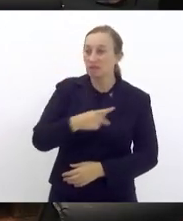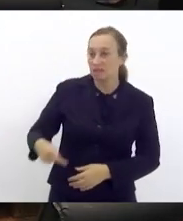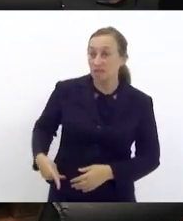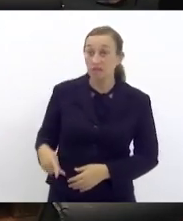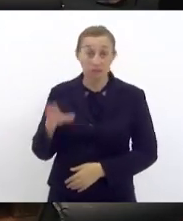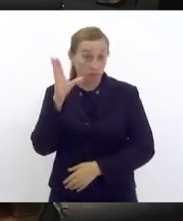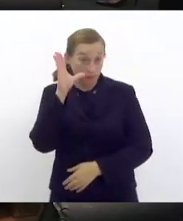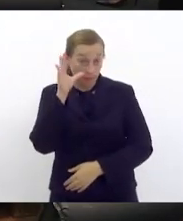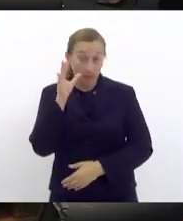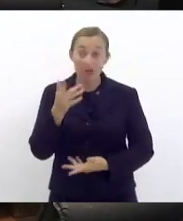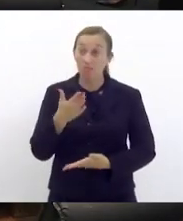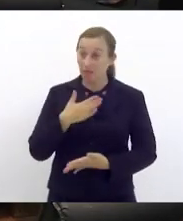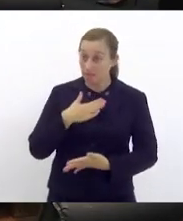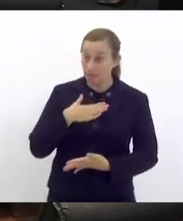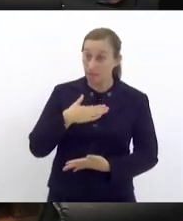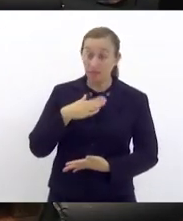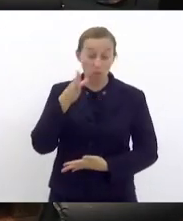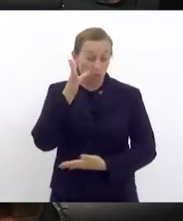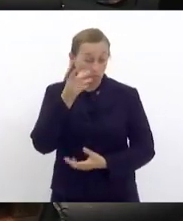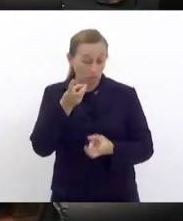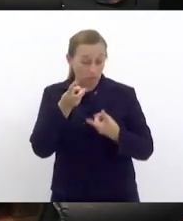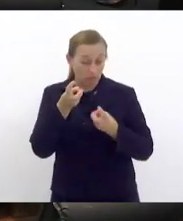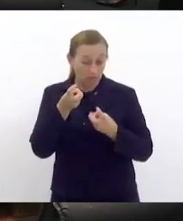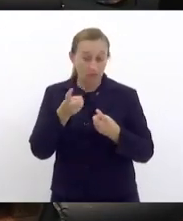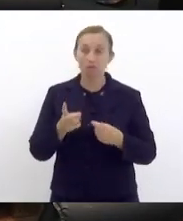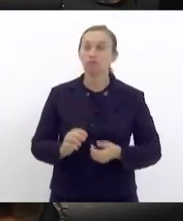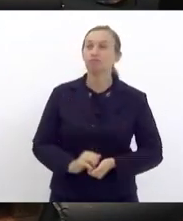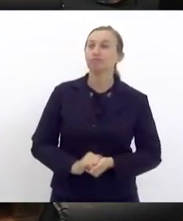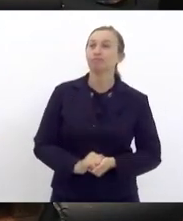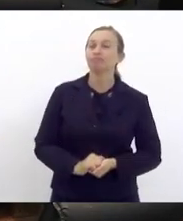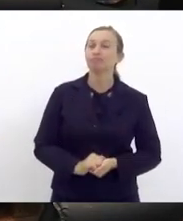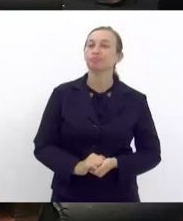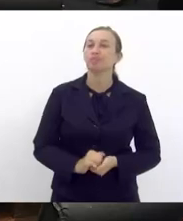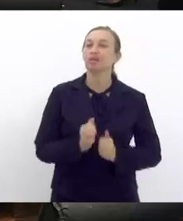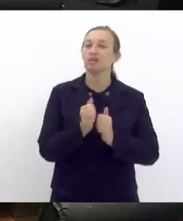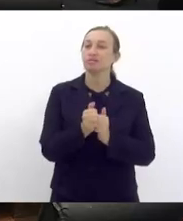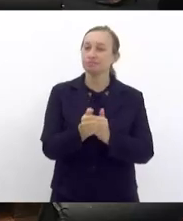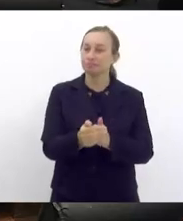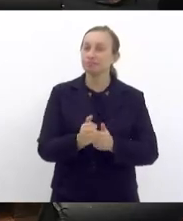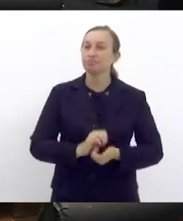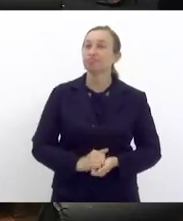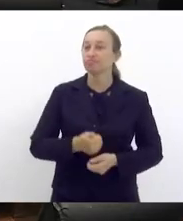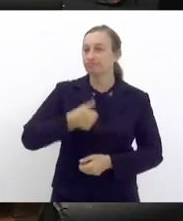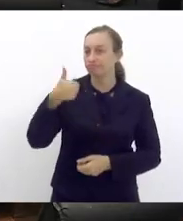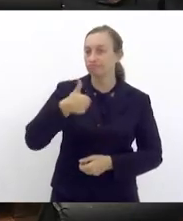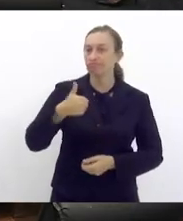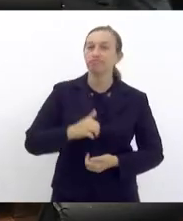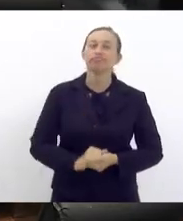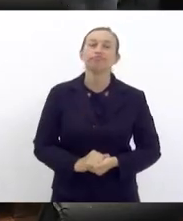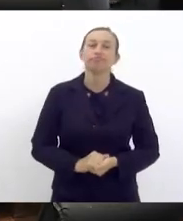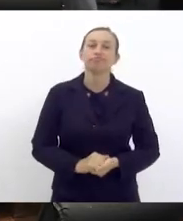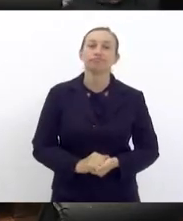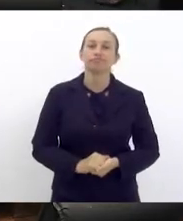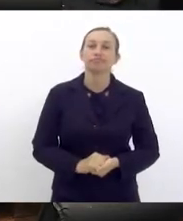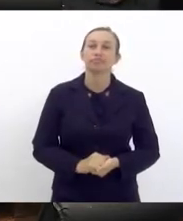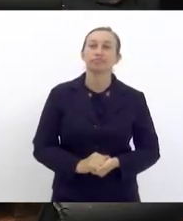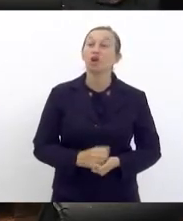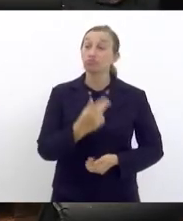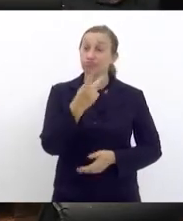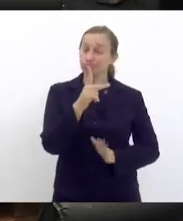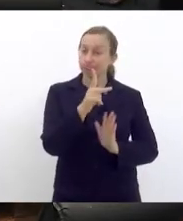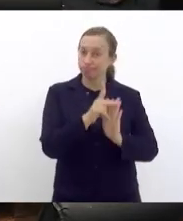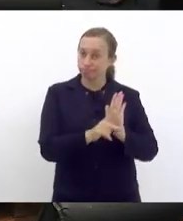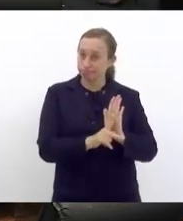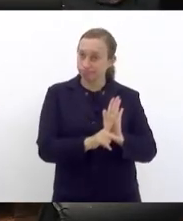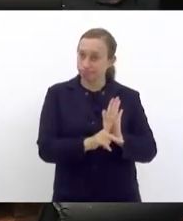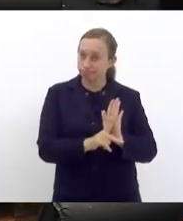a vossa excelência, vai no seguinte sentido. Primeiro, o vosso projeto